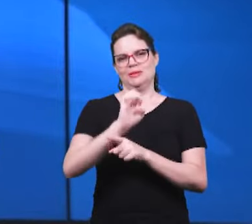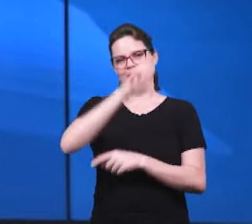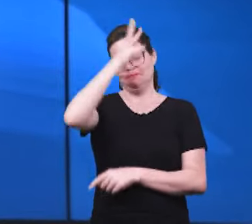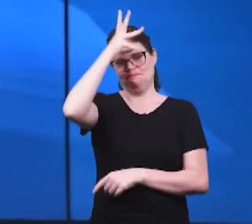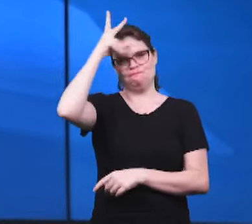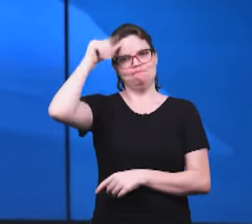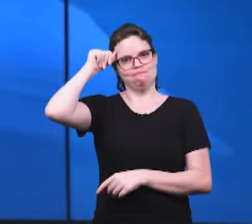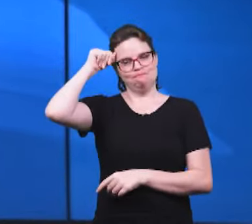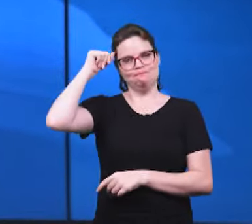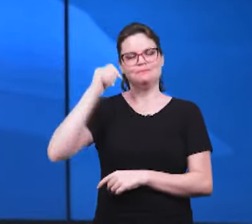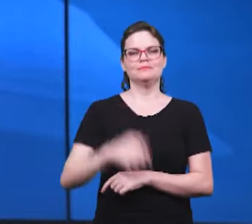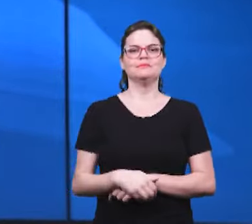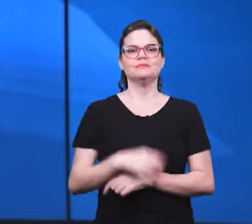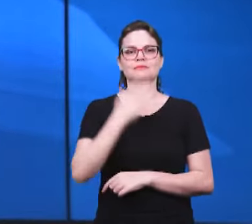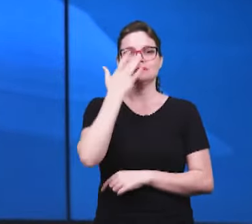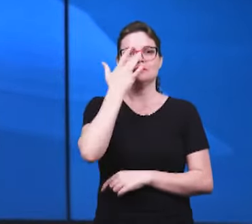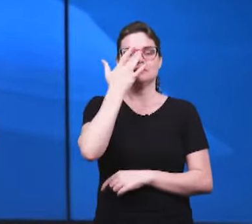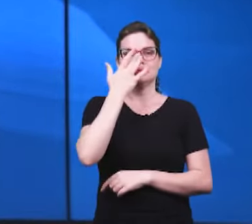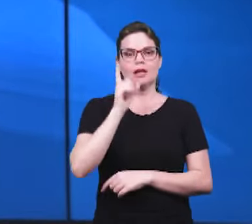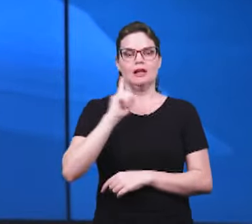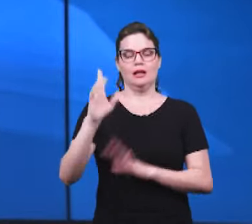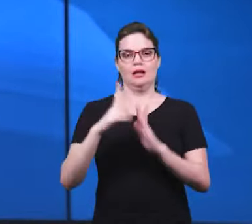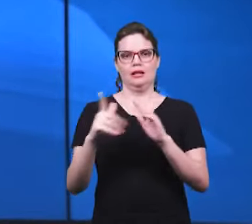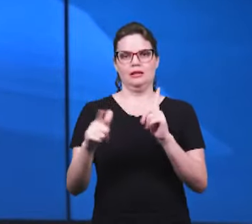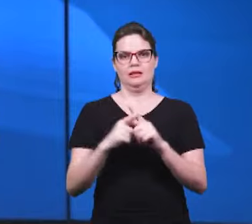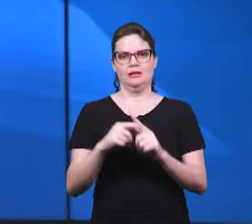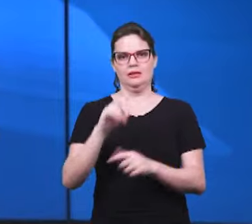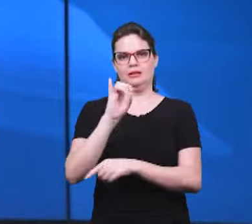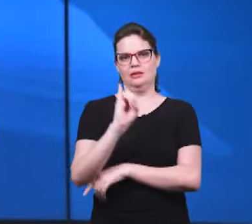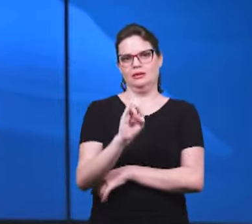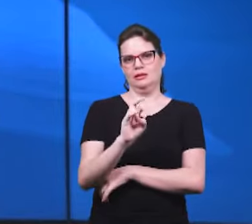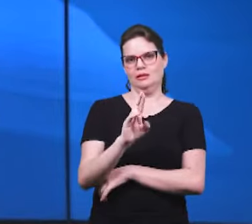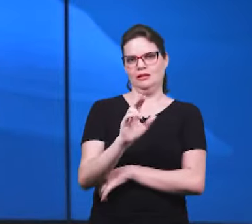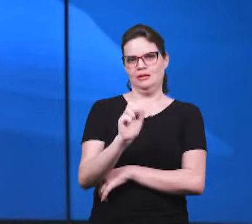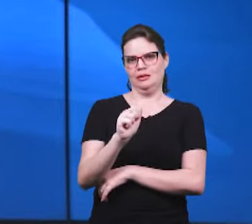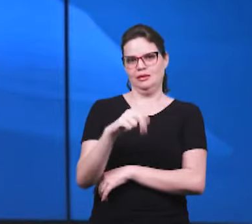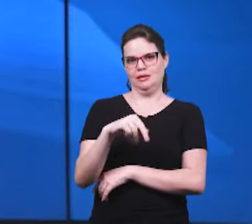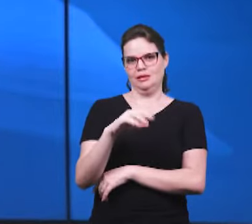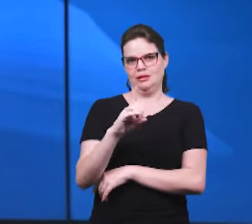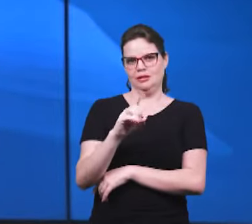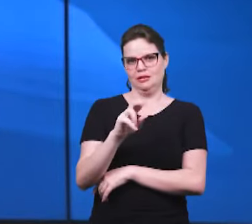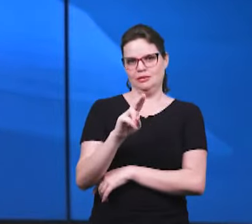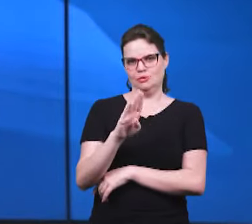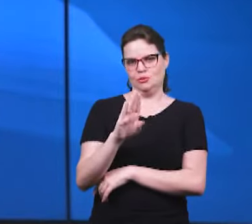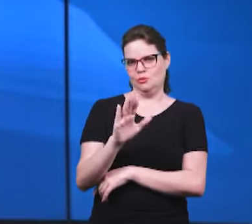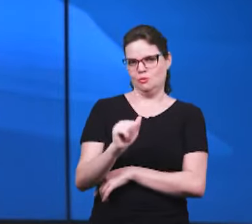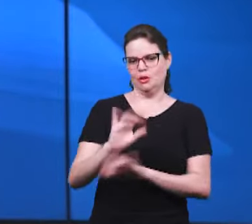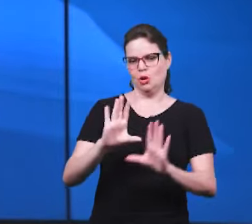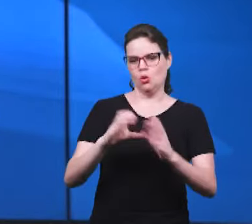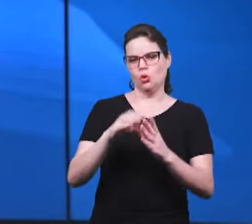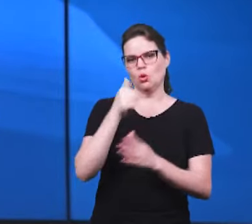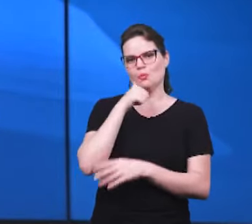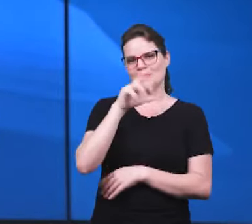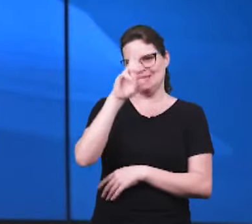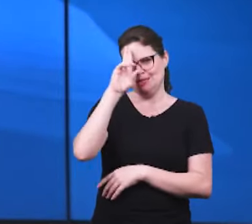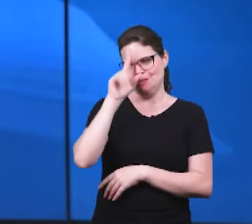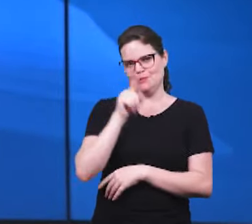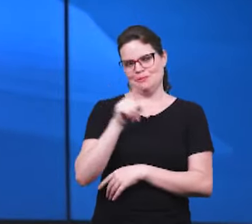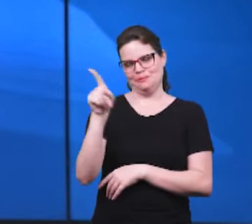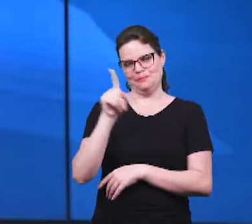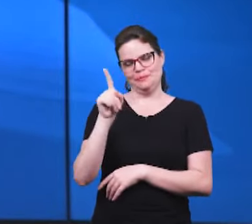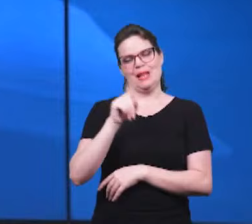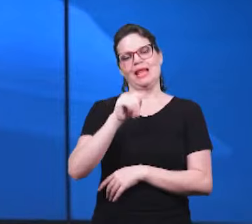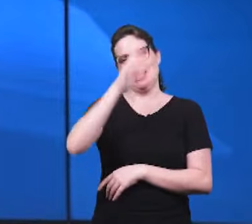Amazonas e é exatamente a nossa igreja em Iranduba no estado do Amazonas o nosso grupo de senhoras ali a